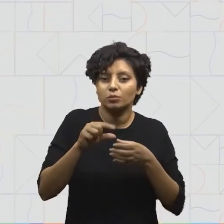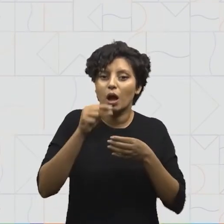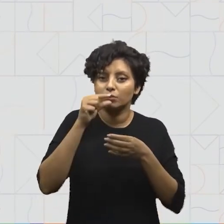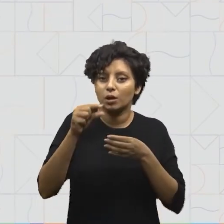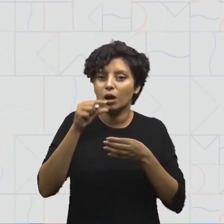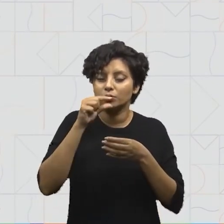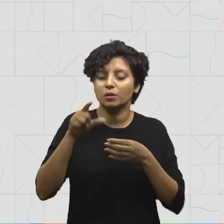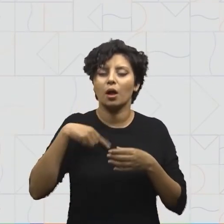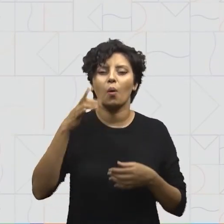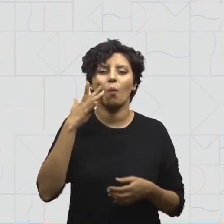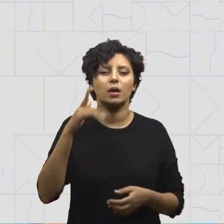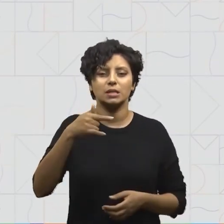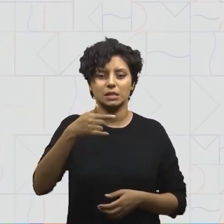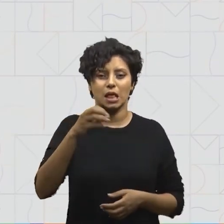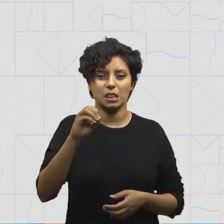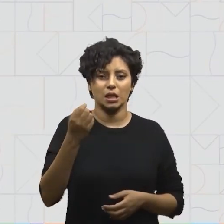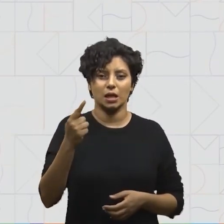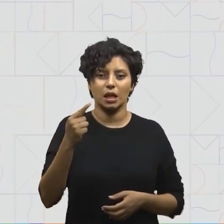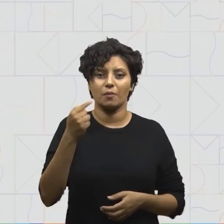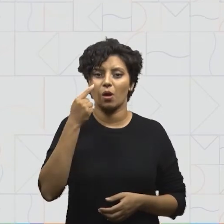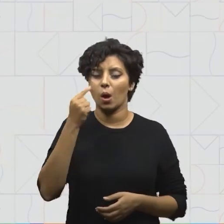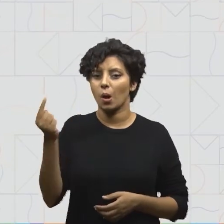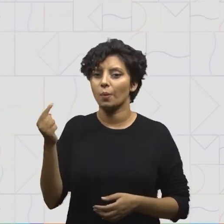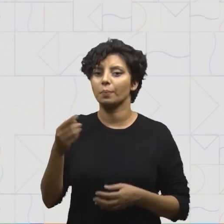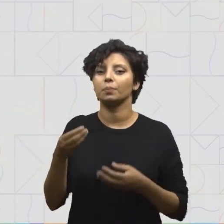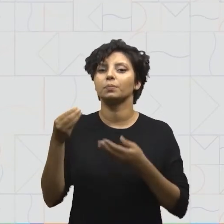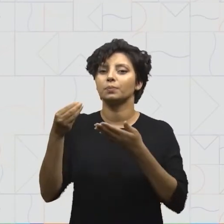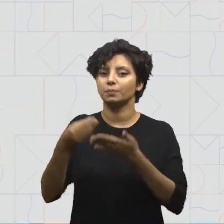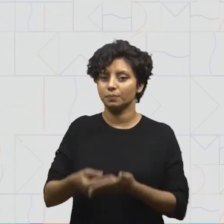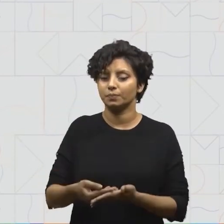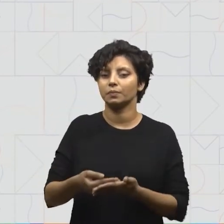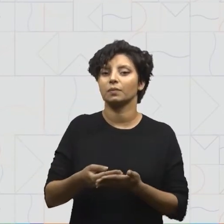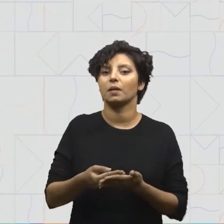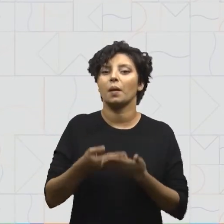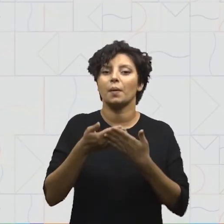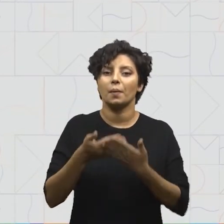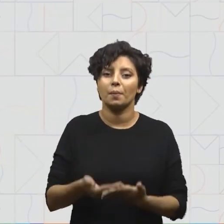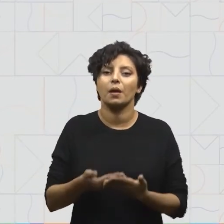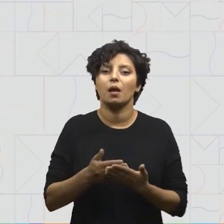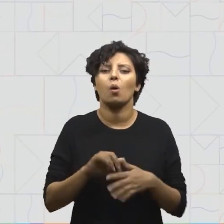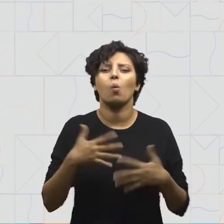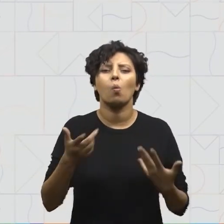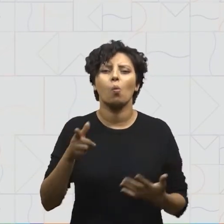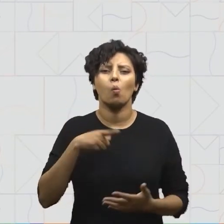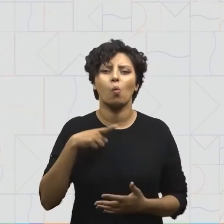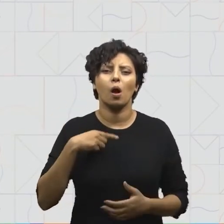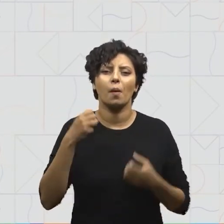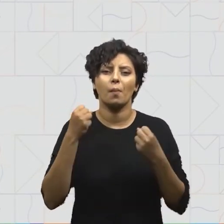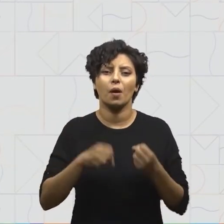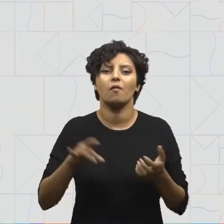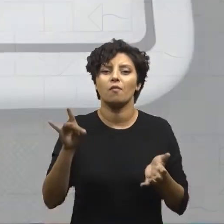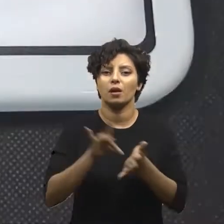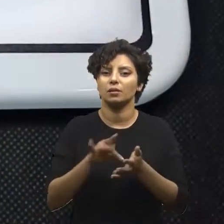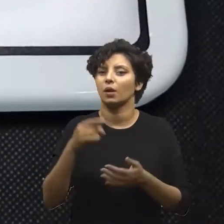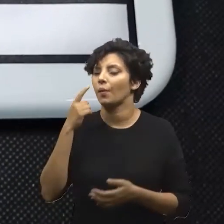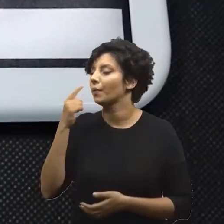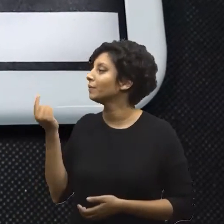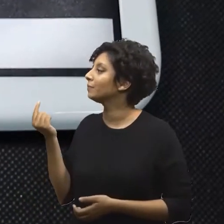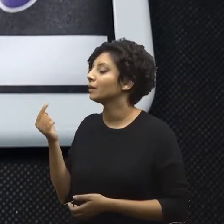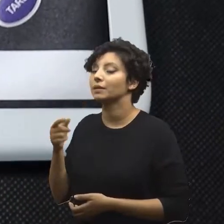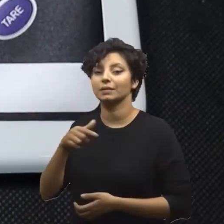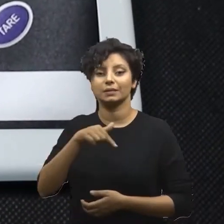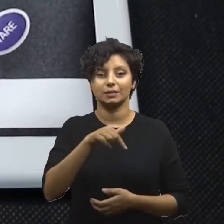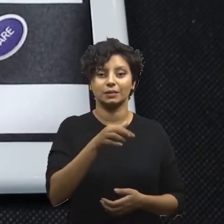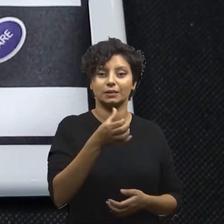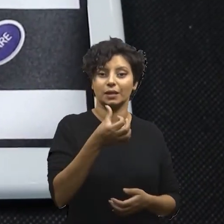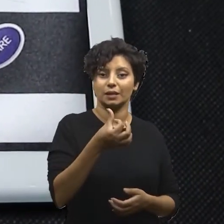gramas. Agora, eu vou colocar ele na balança para nós sabermos o seu peso real. Ele